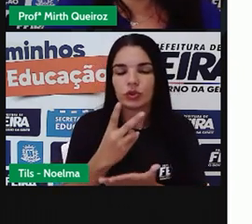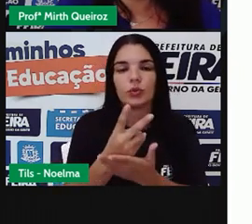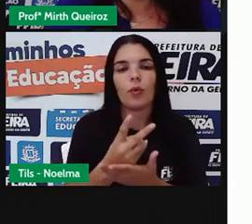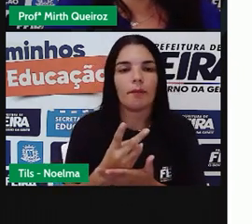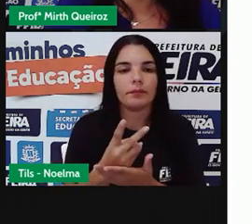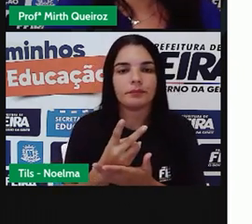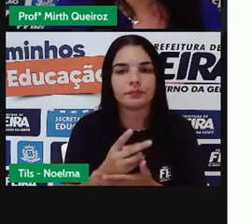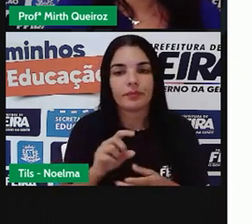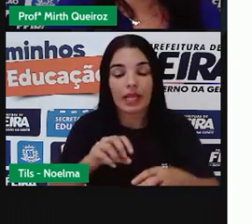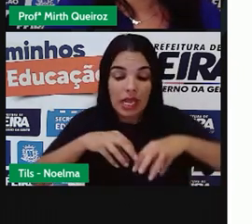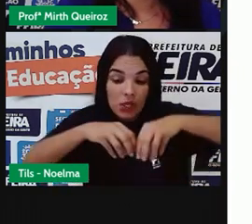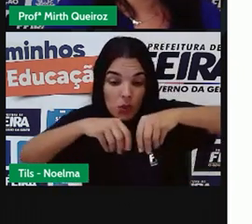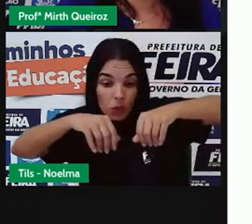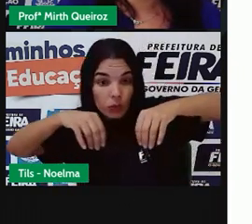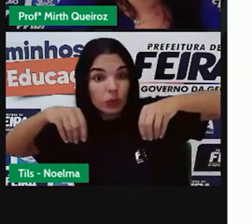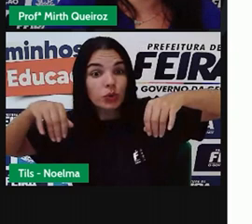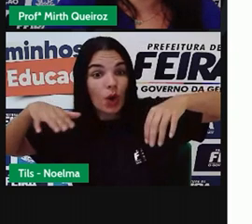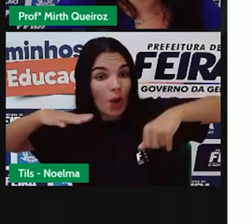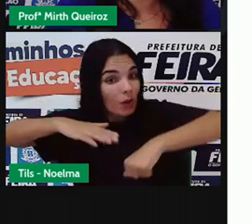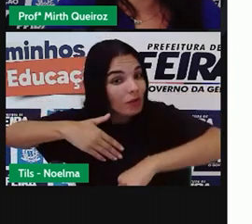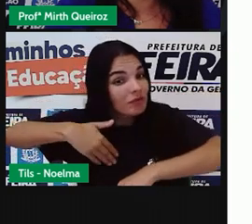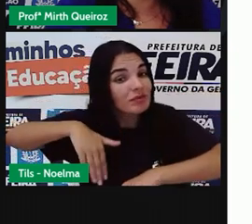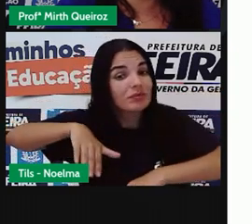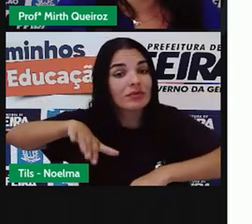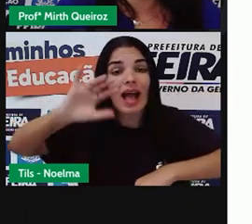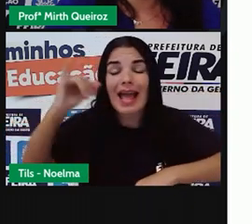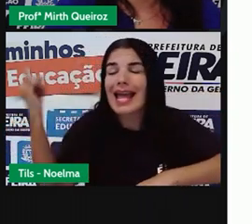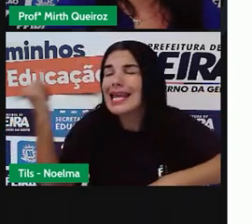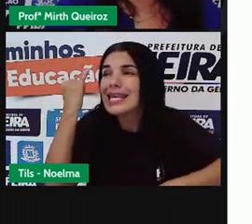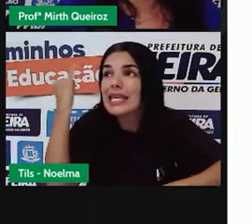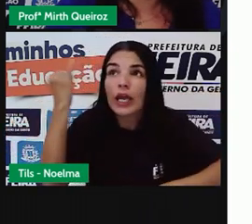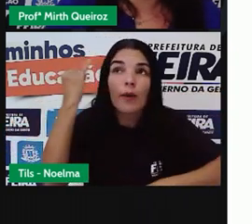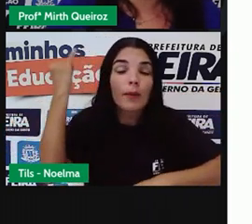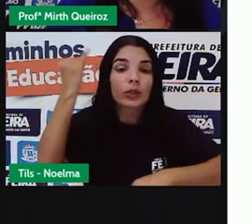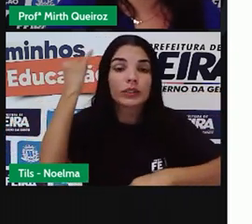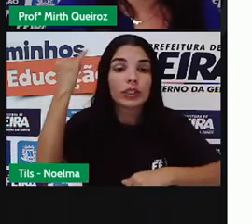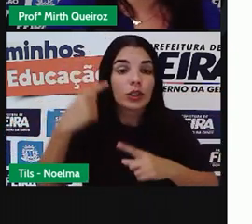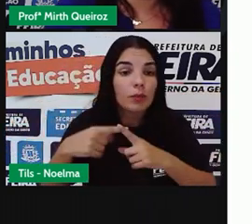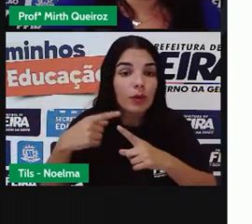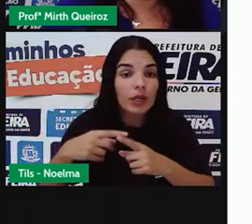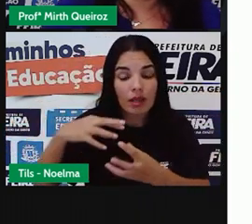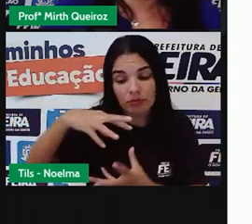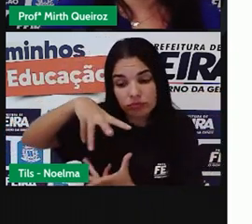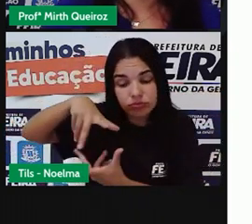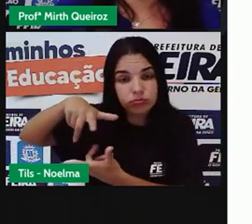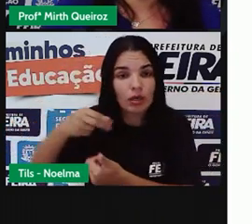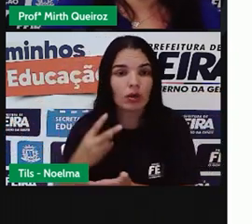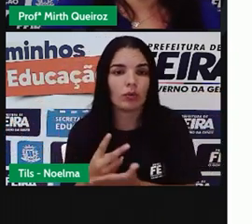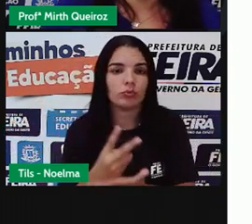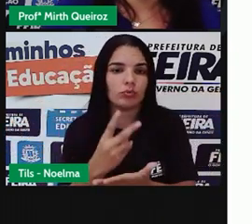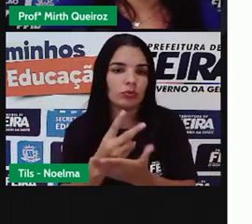extremamente importante para que esse ecossistema terrestre se mantenha.